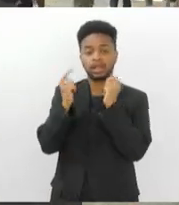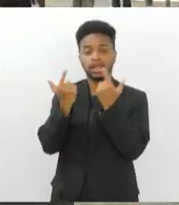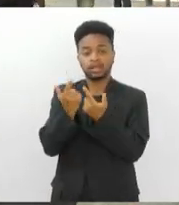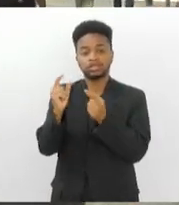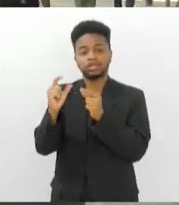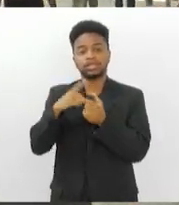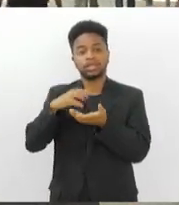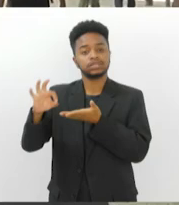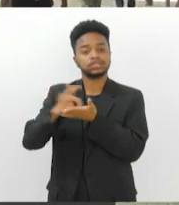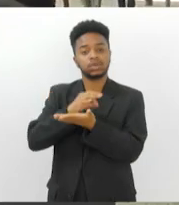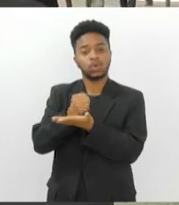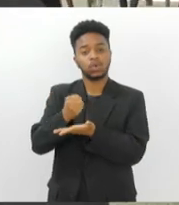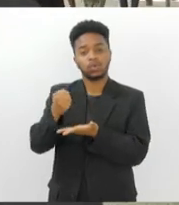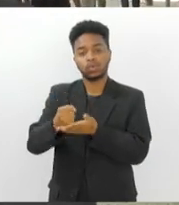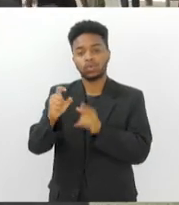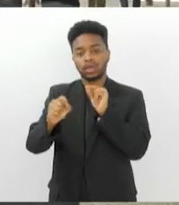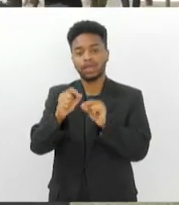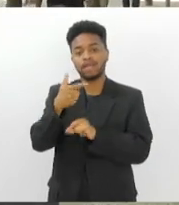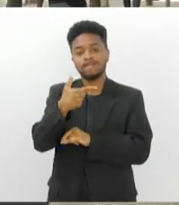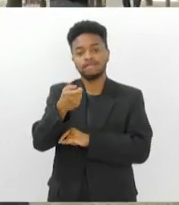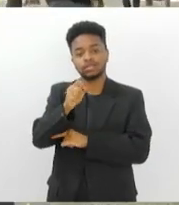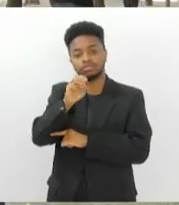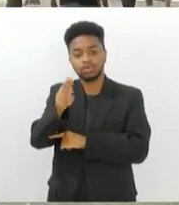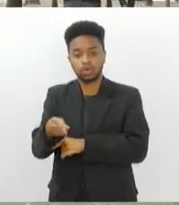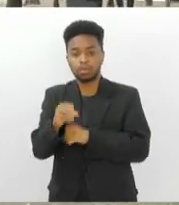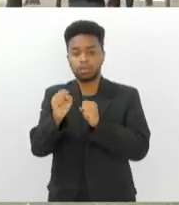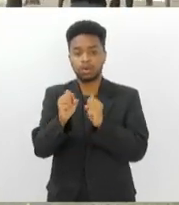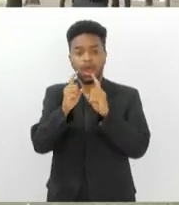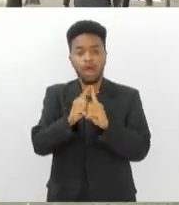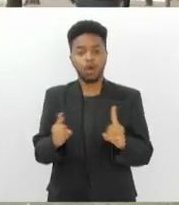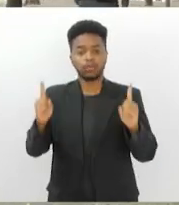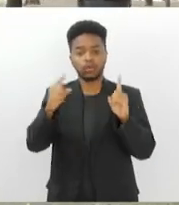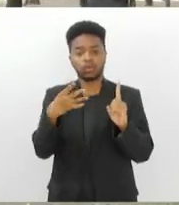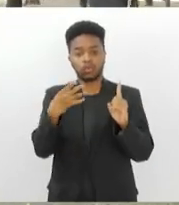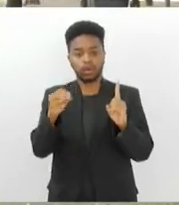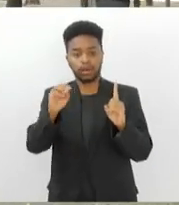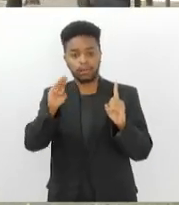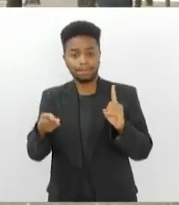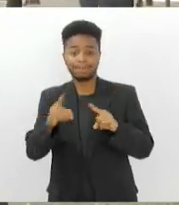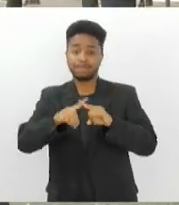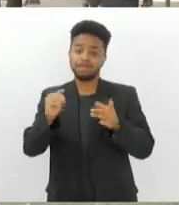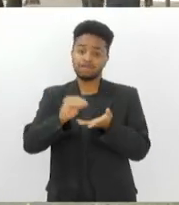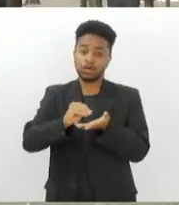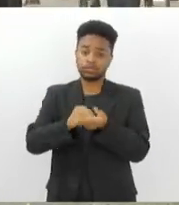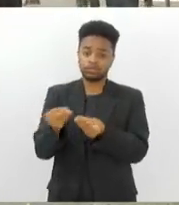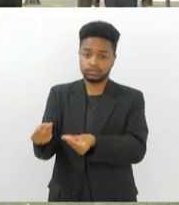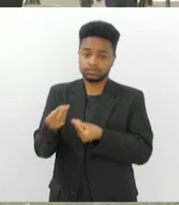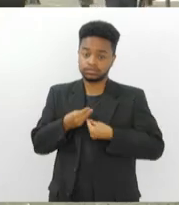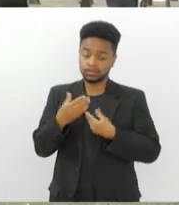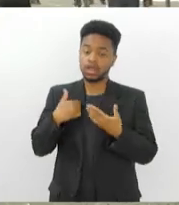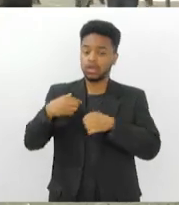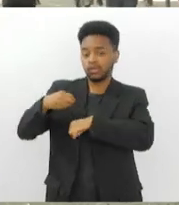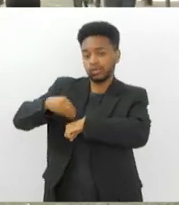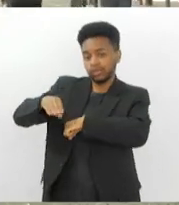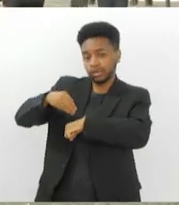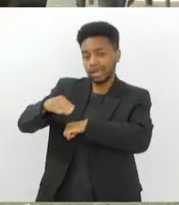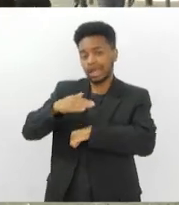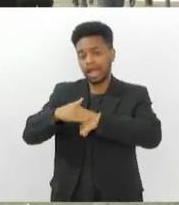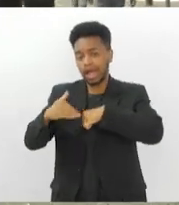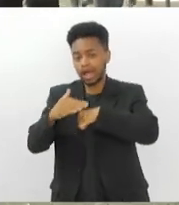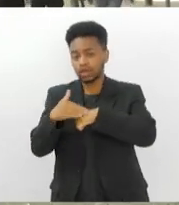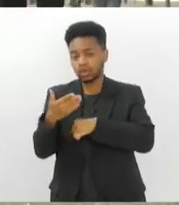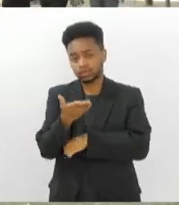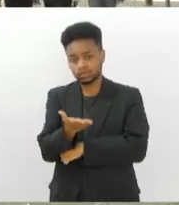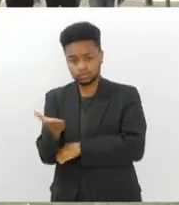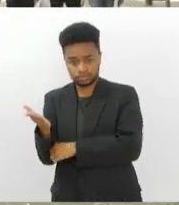20 milhões com a possibilidade de prorrogar para mais 40, mas até agora essa verba não entrou. Então vou deixar um recado muito carinhoso